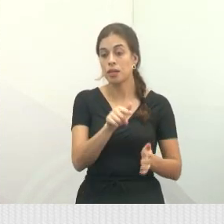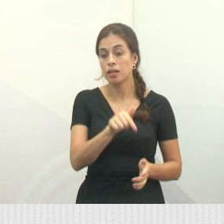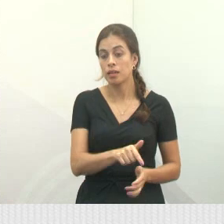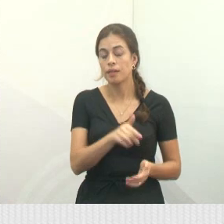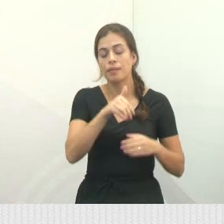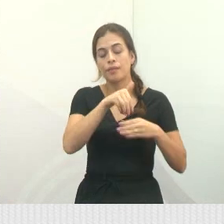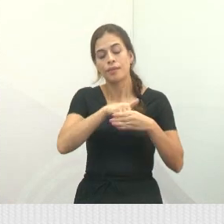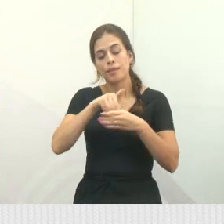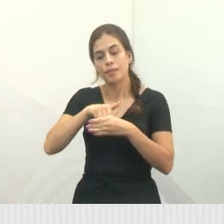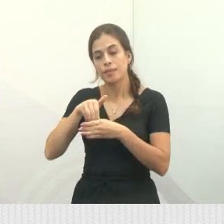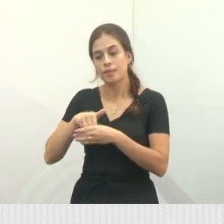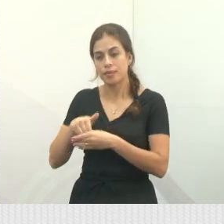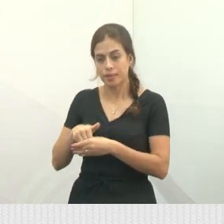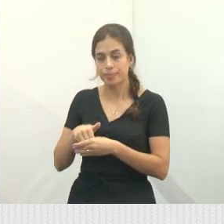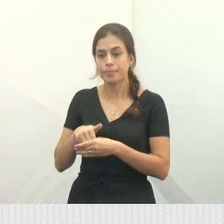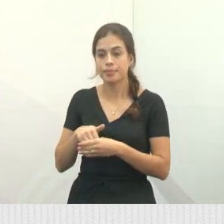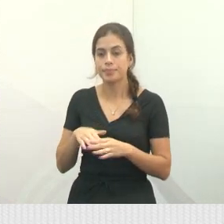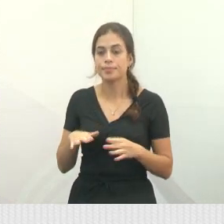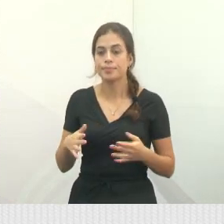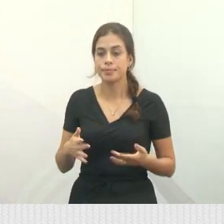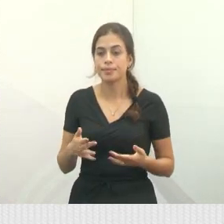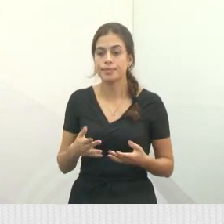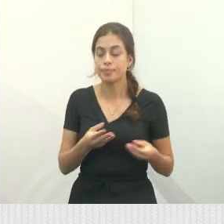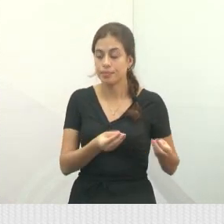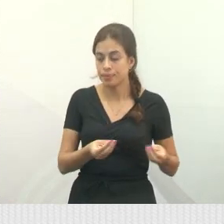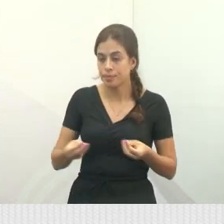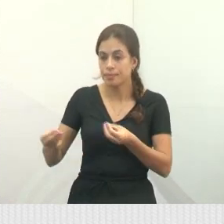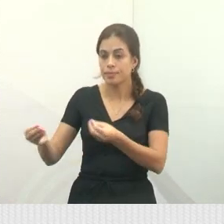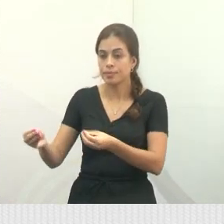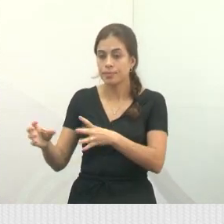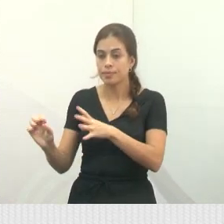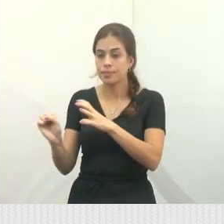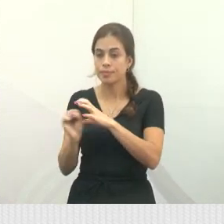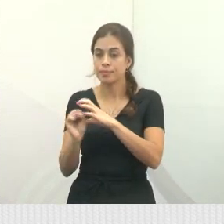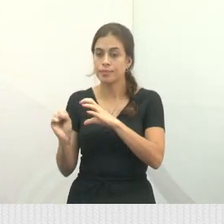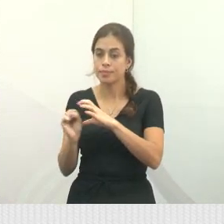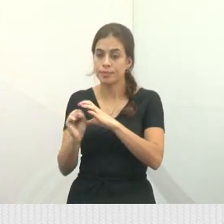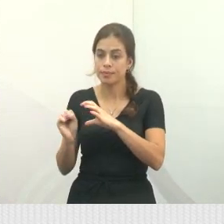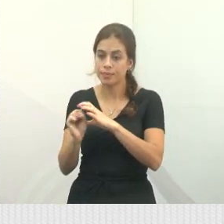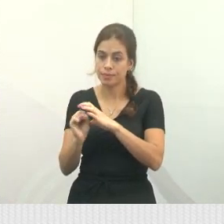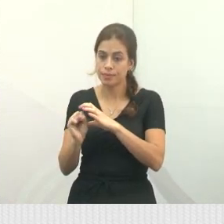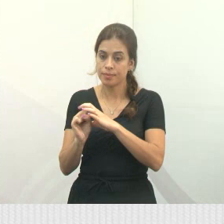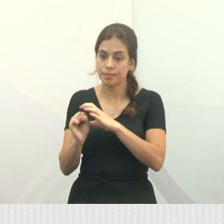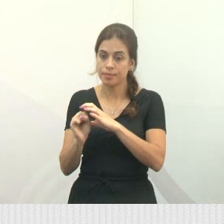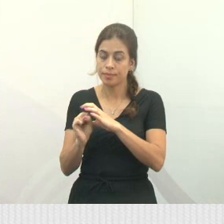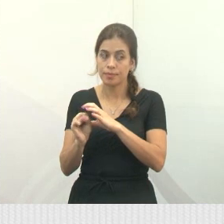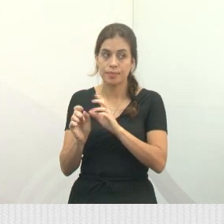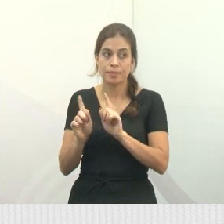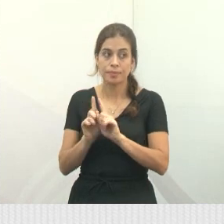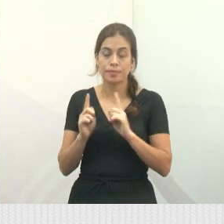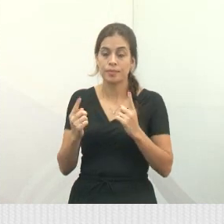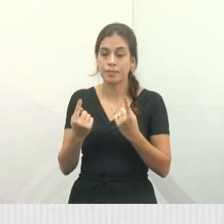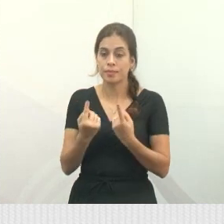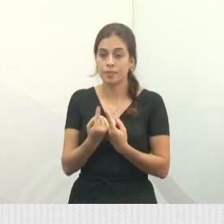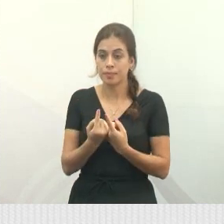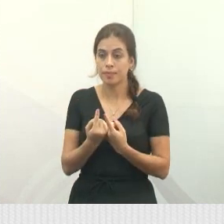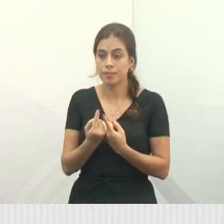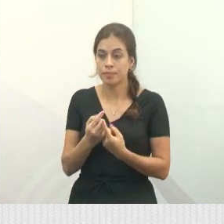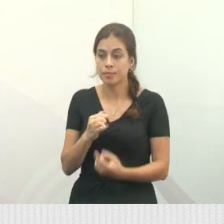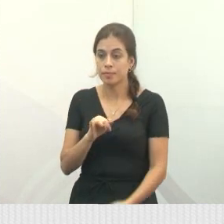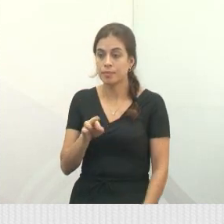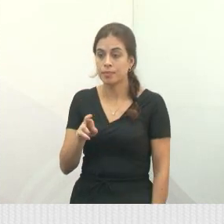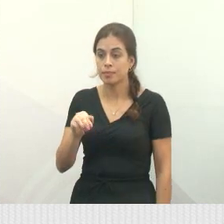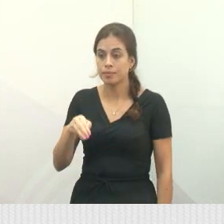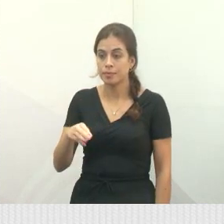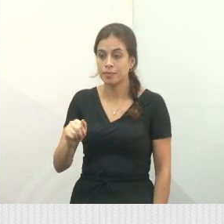vai votar e devolver a Santa Casa para um grupo de demandade.